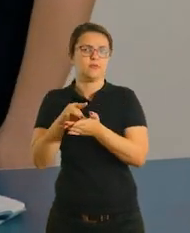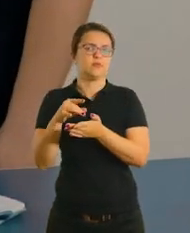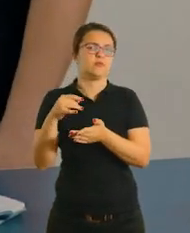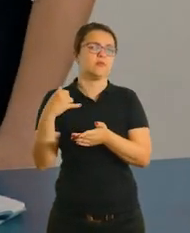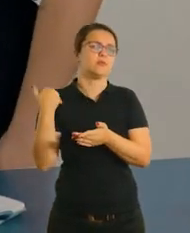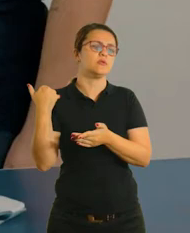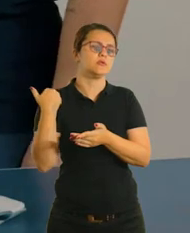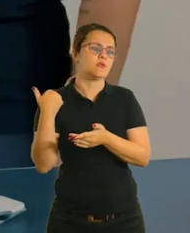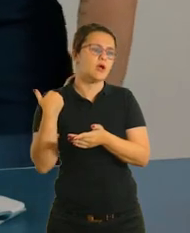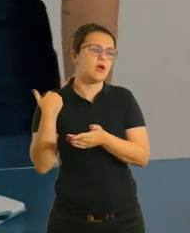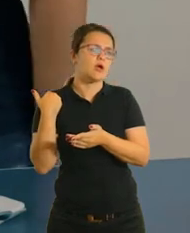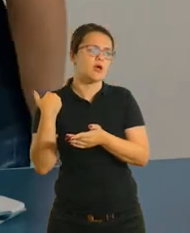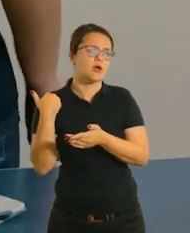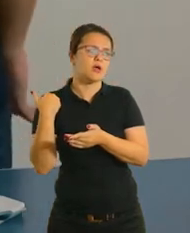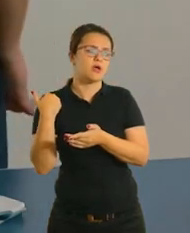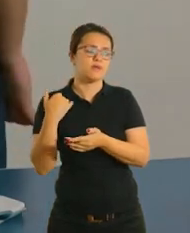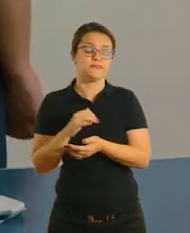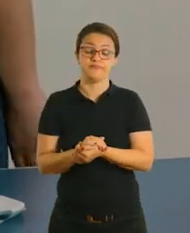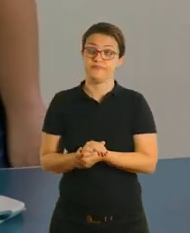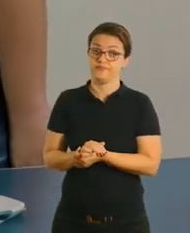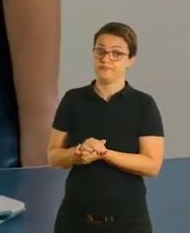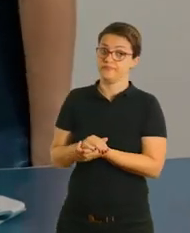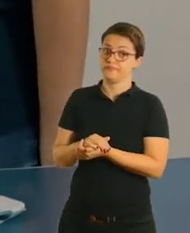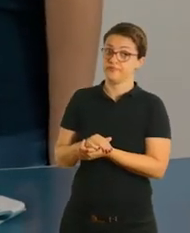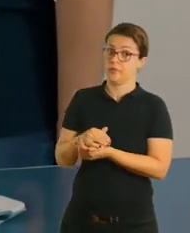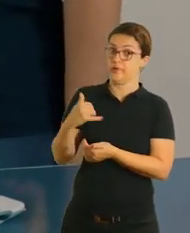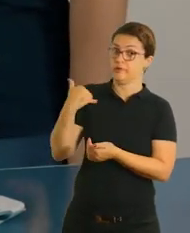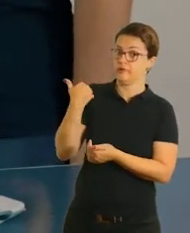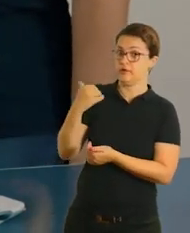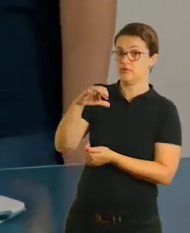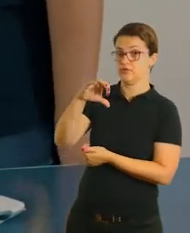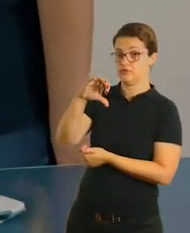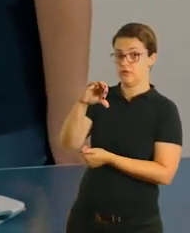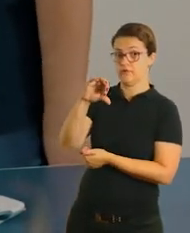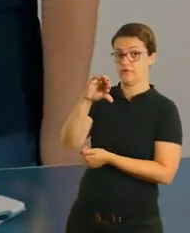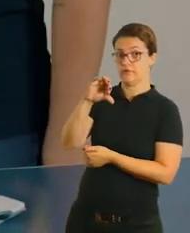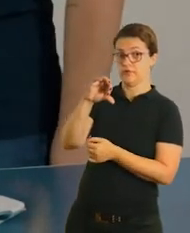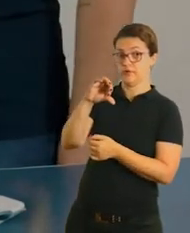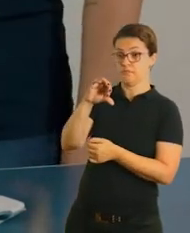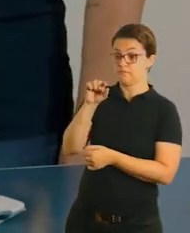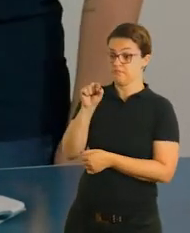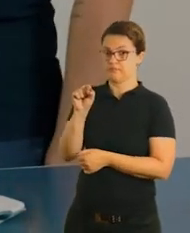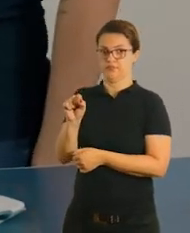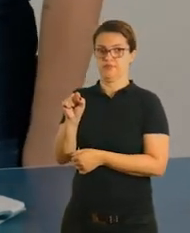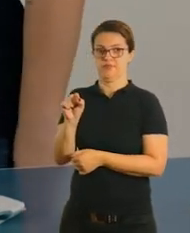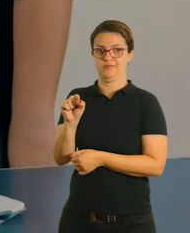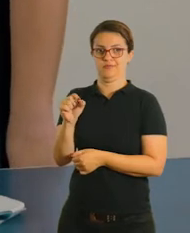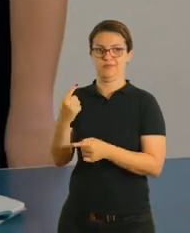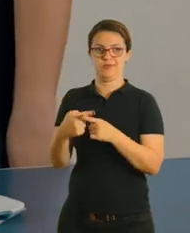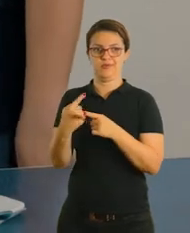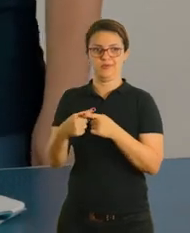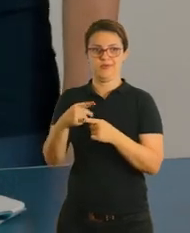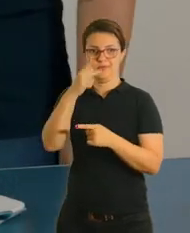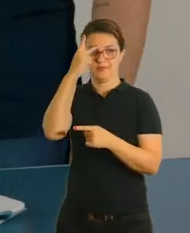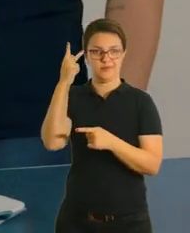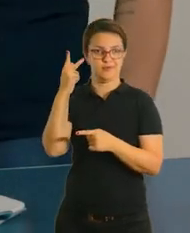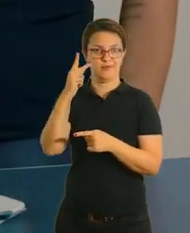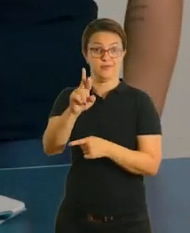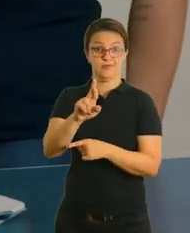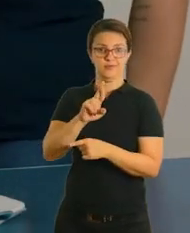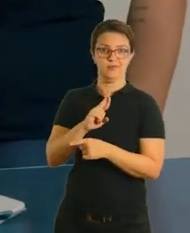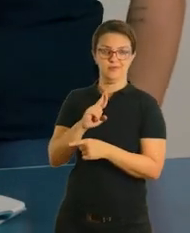Quantos anos você tem? Aí aqui eu coloquei um exemplo. Eu tenho nove anos. Ponto final. Porque a pessoa respondeu